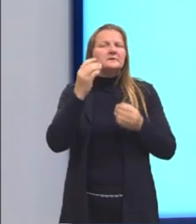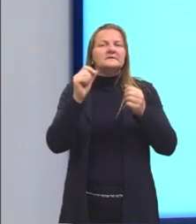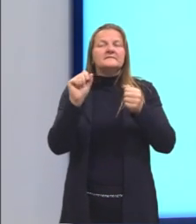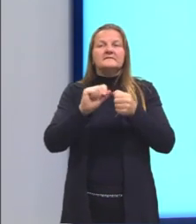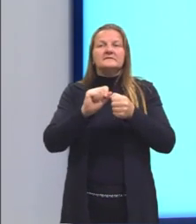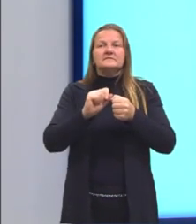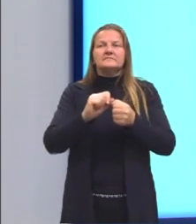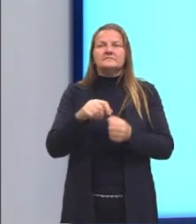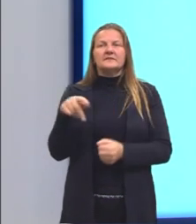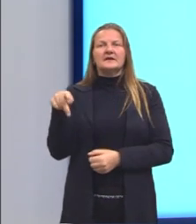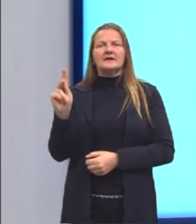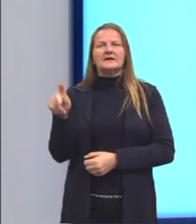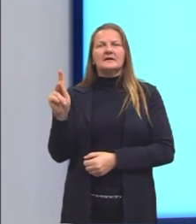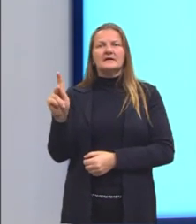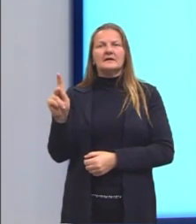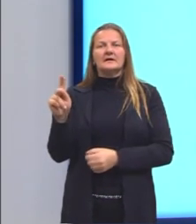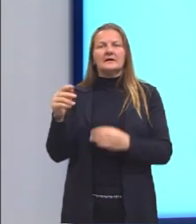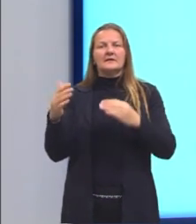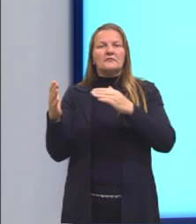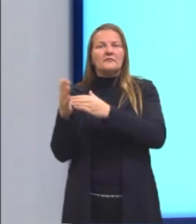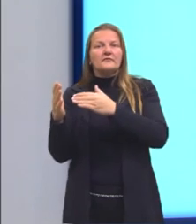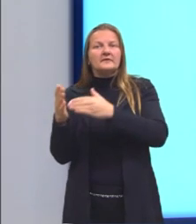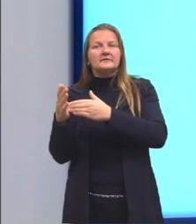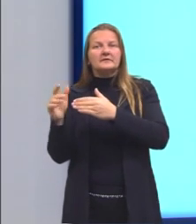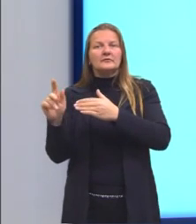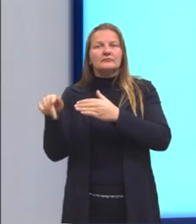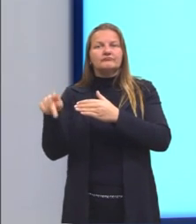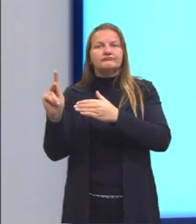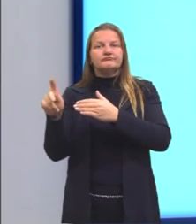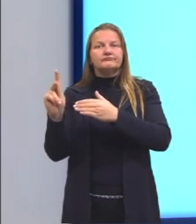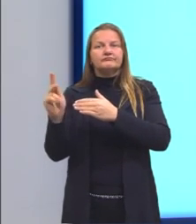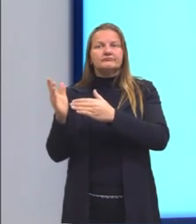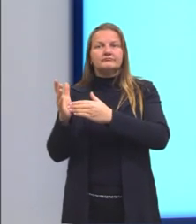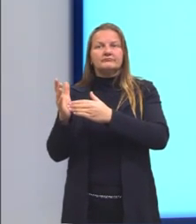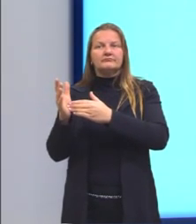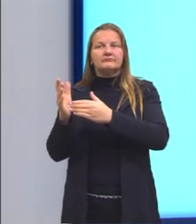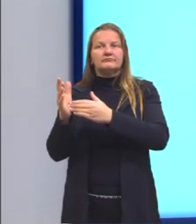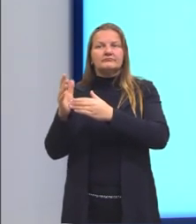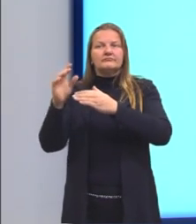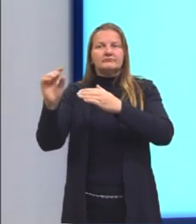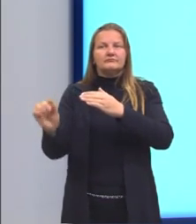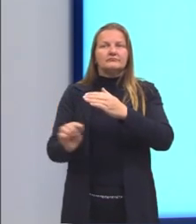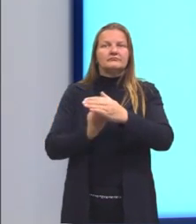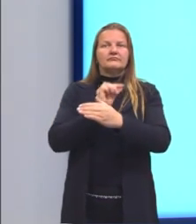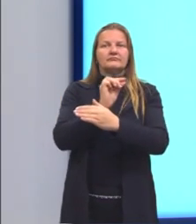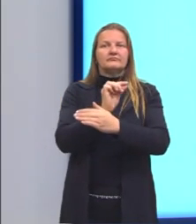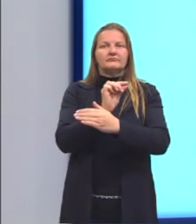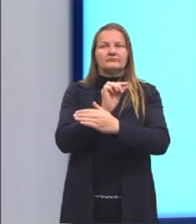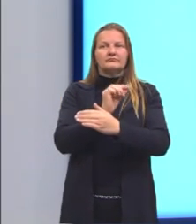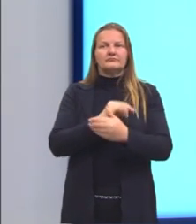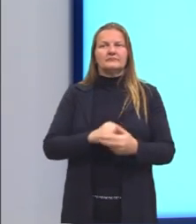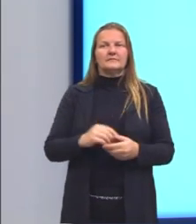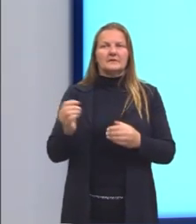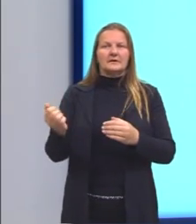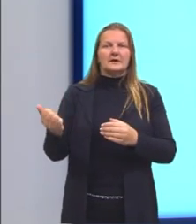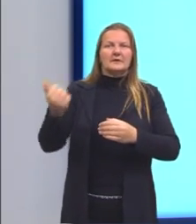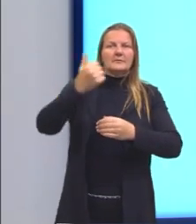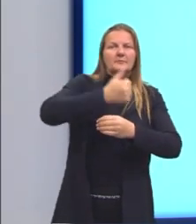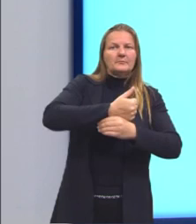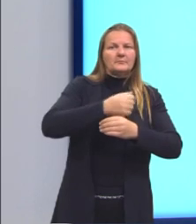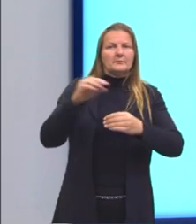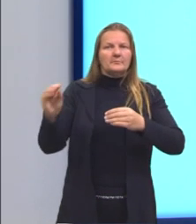K, ele estava lá no final da nossa fórmula, né? Mas como nós temos multiplicação, significa que nós podemos